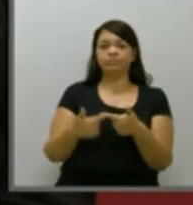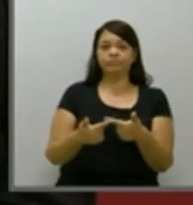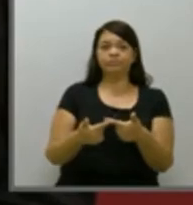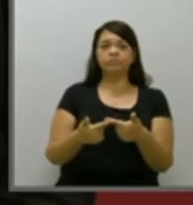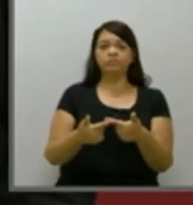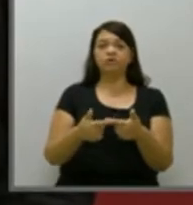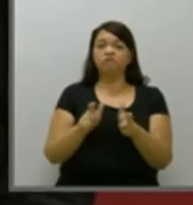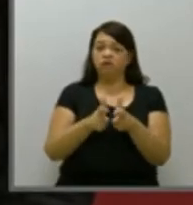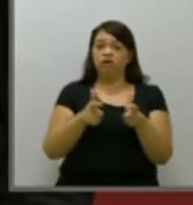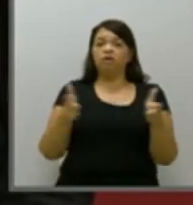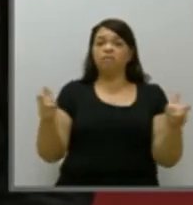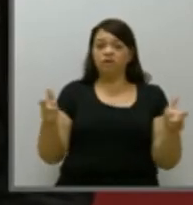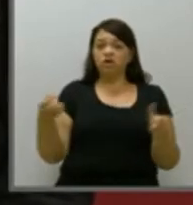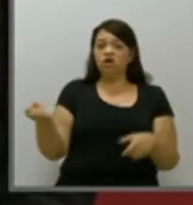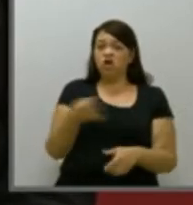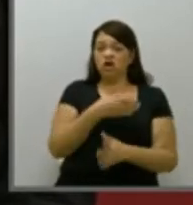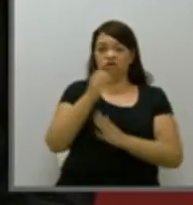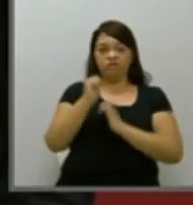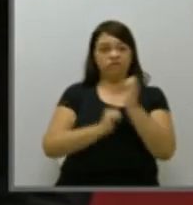empresas.